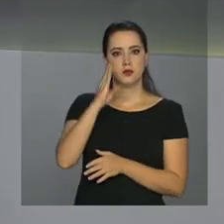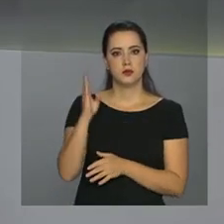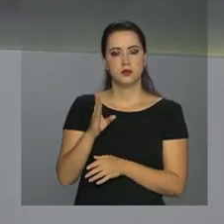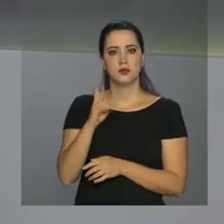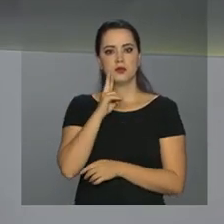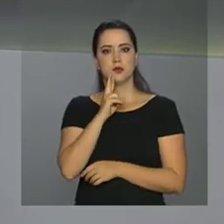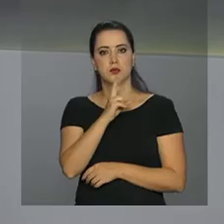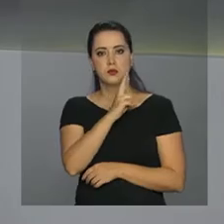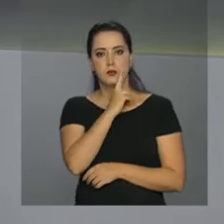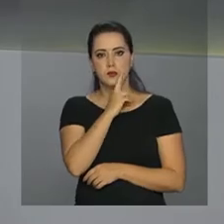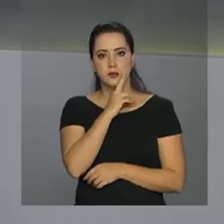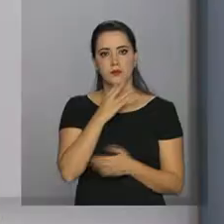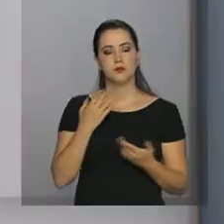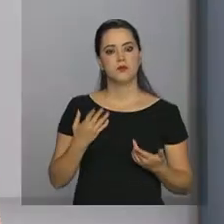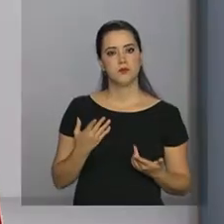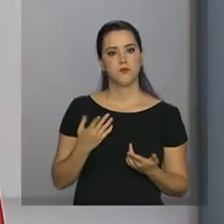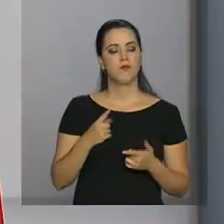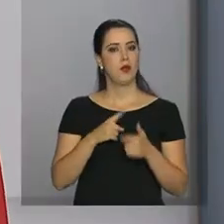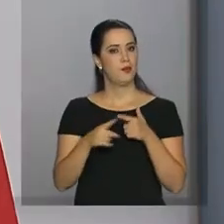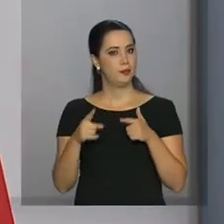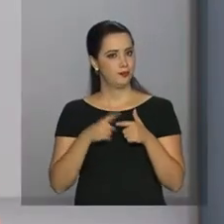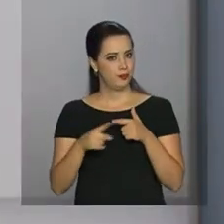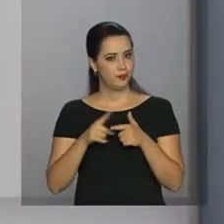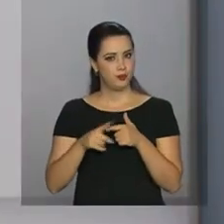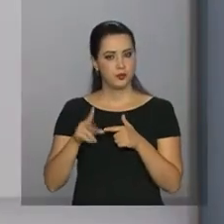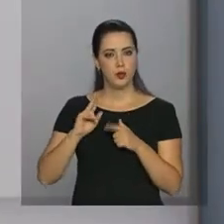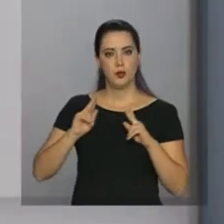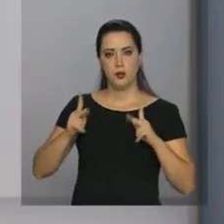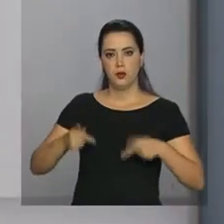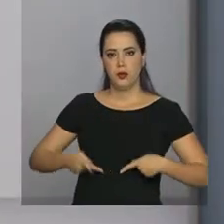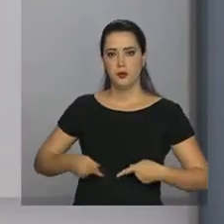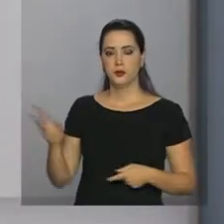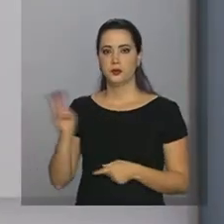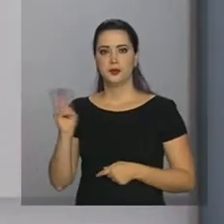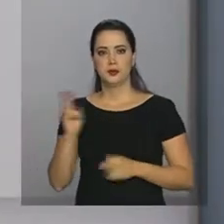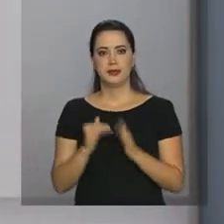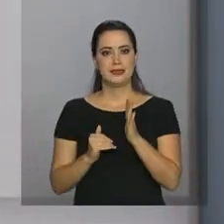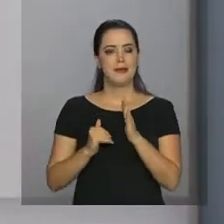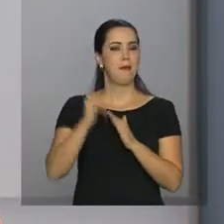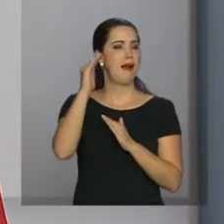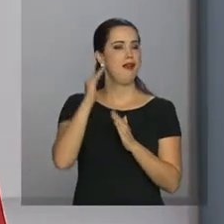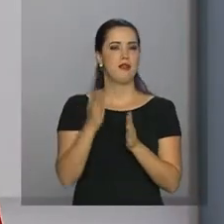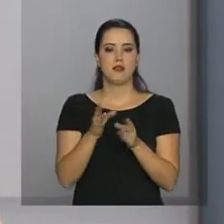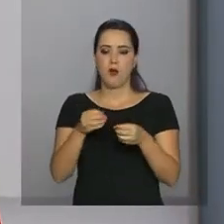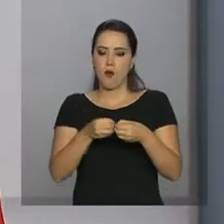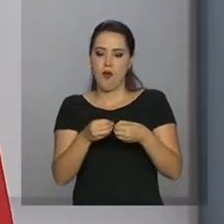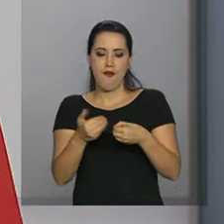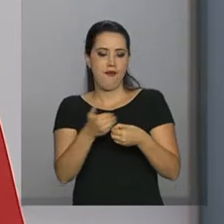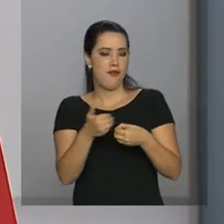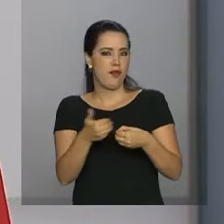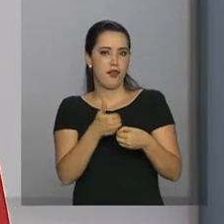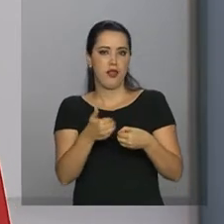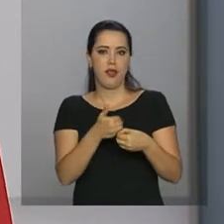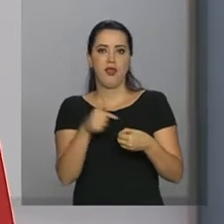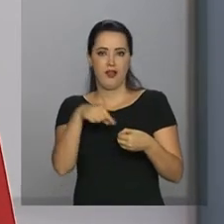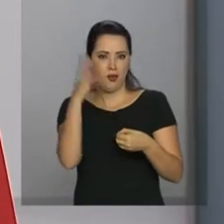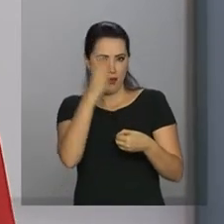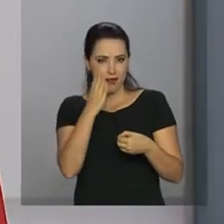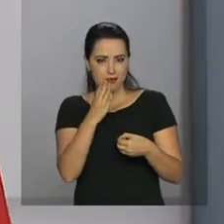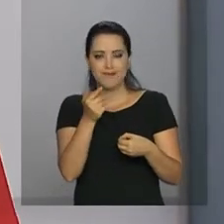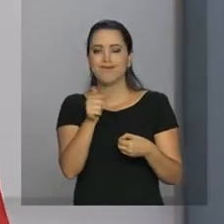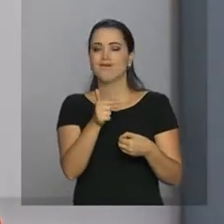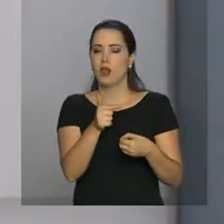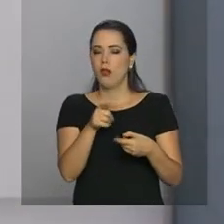Brasil pelo estado de Roraima. E a crise humanitária na Venezuela supera as fronteiras do país e chega a outras nações da América do Sul.